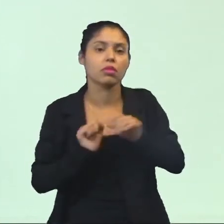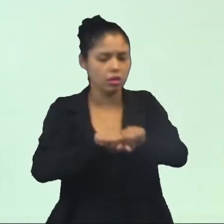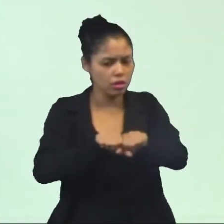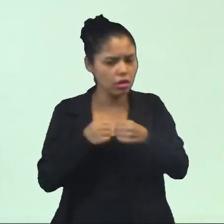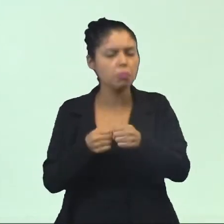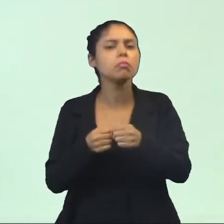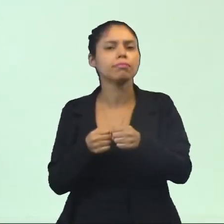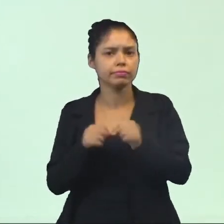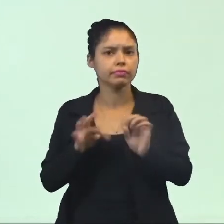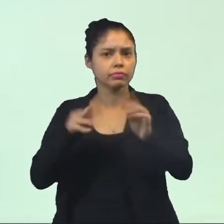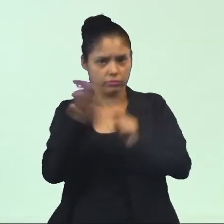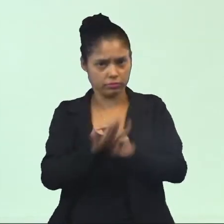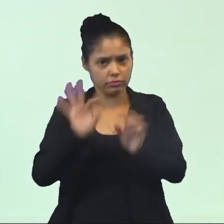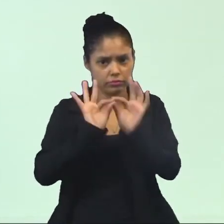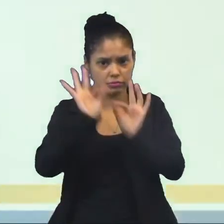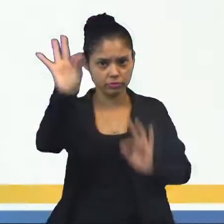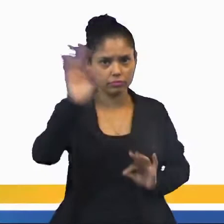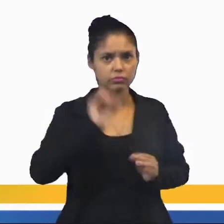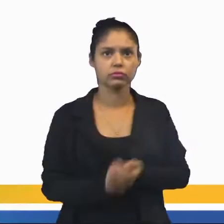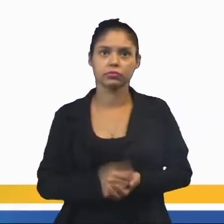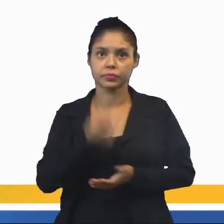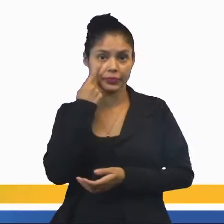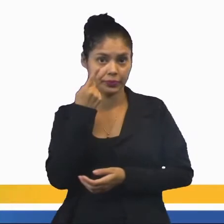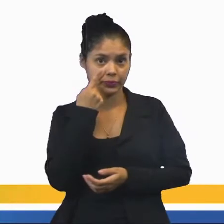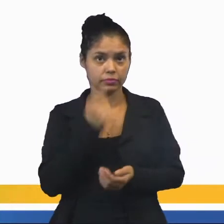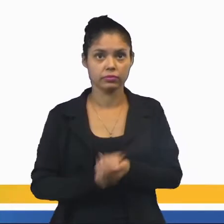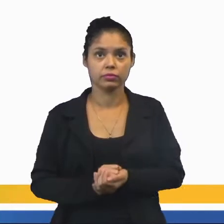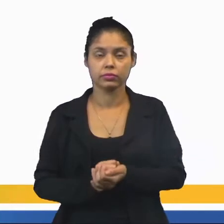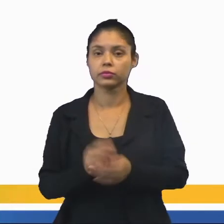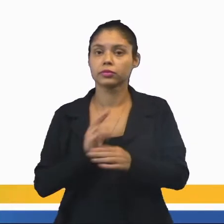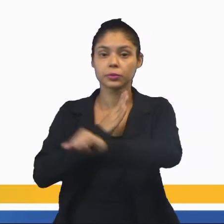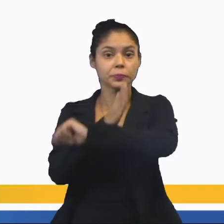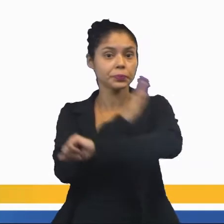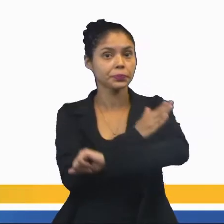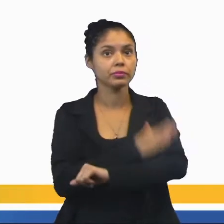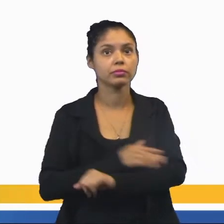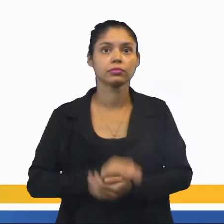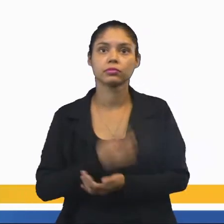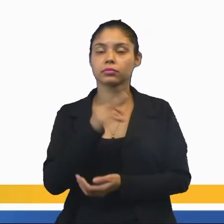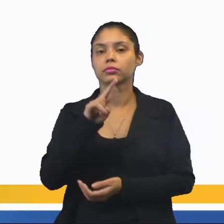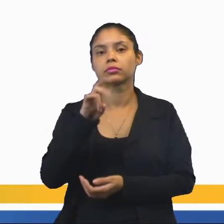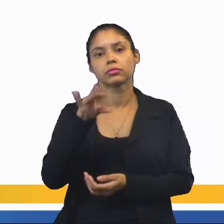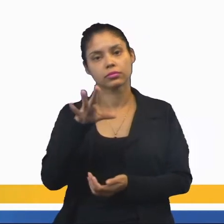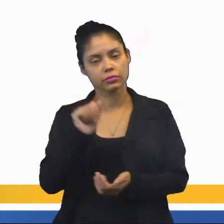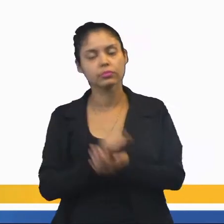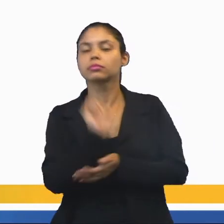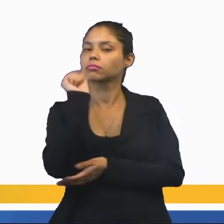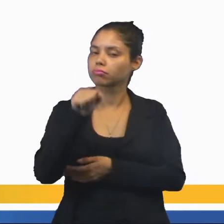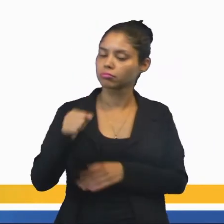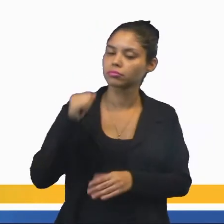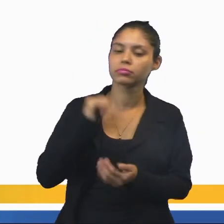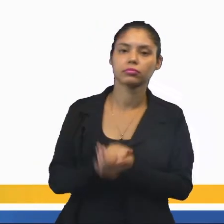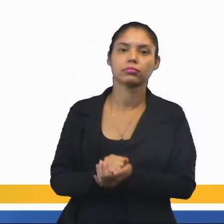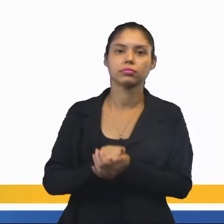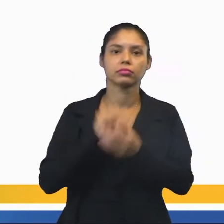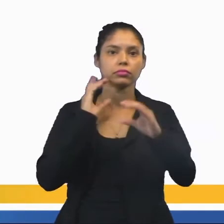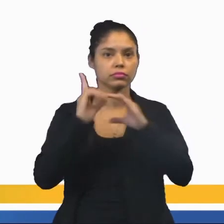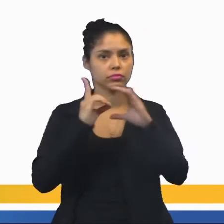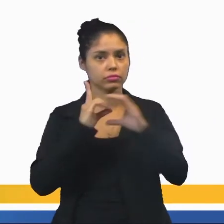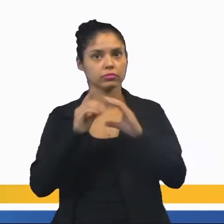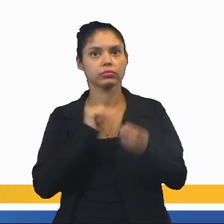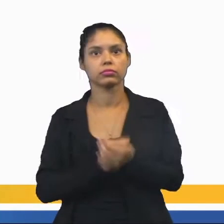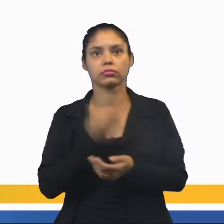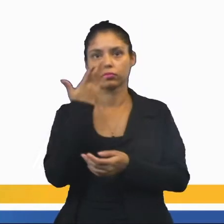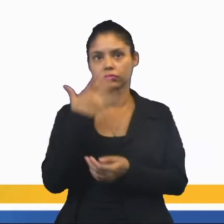a distância, não é? Olha, visitar e participar dos cultos realizados. Sim, se você é criança,